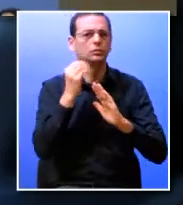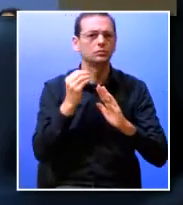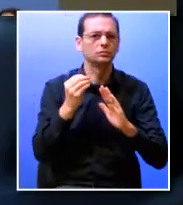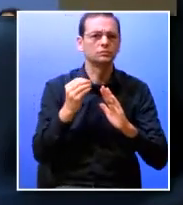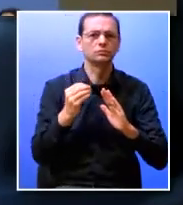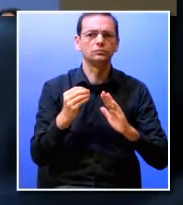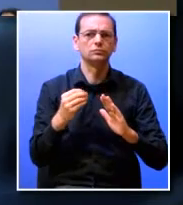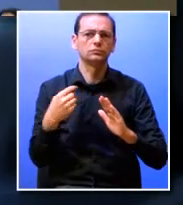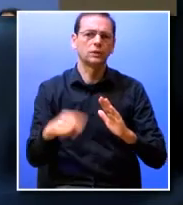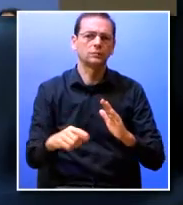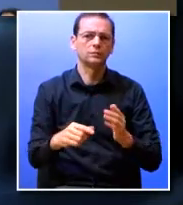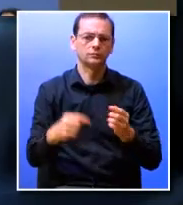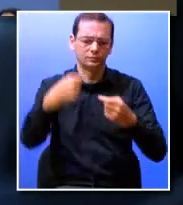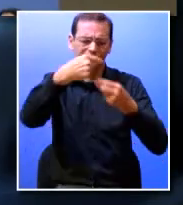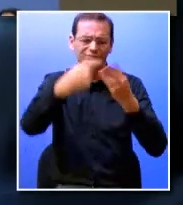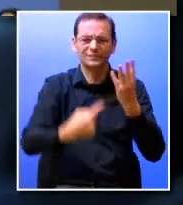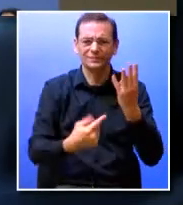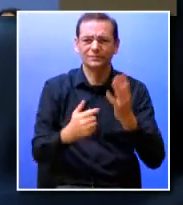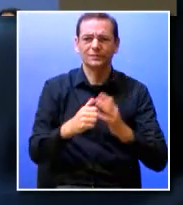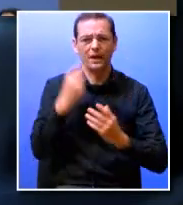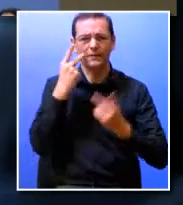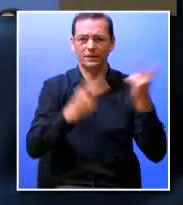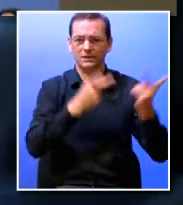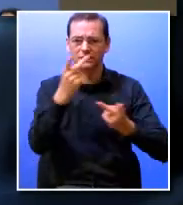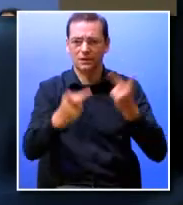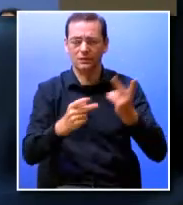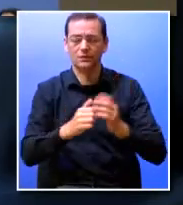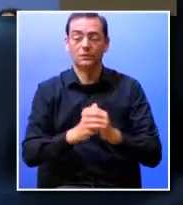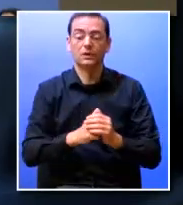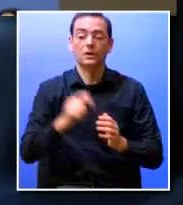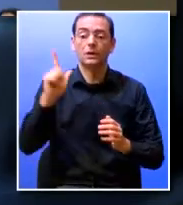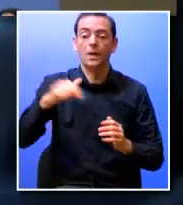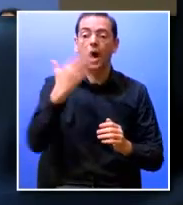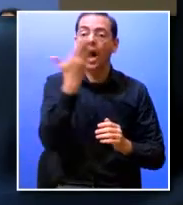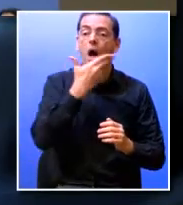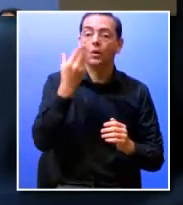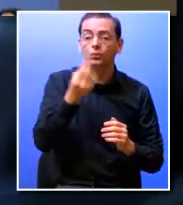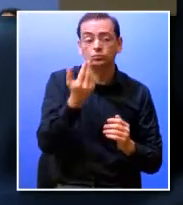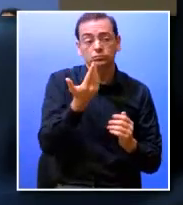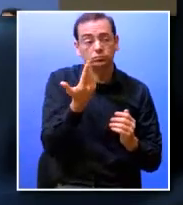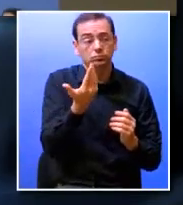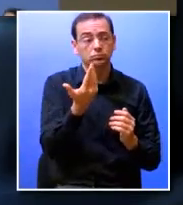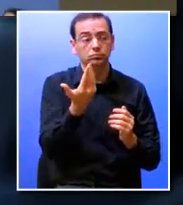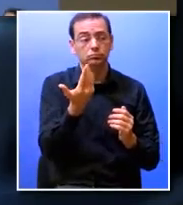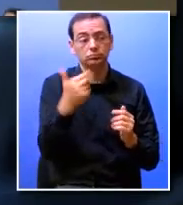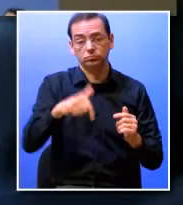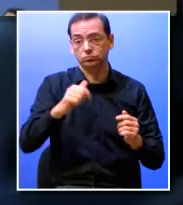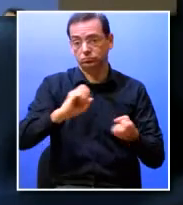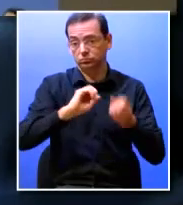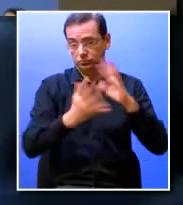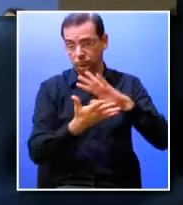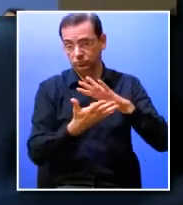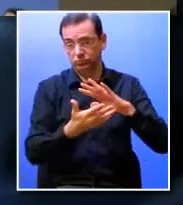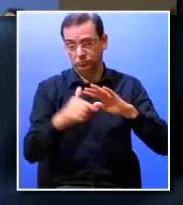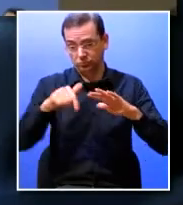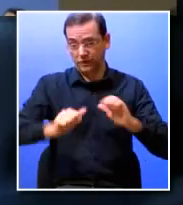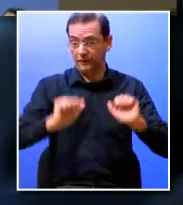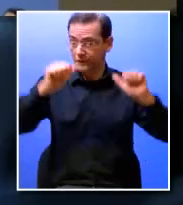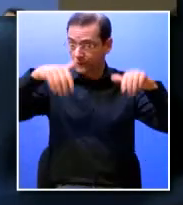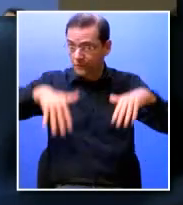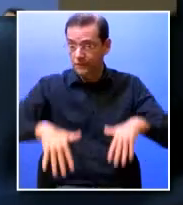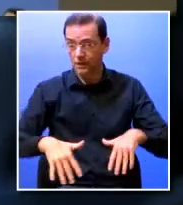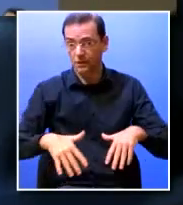falei e acima de tudo queremos que os alunos os nossos estudantes ao saírem do ISCTE-UL estejam